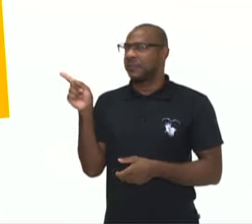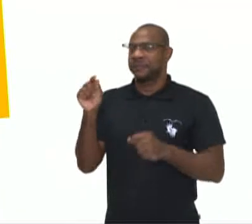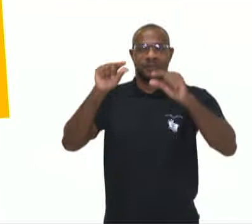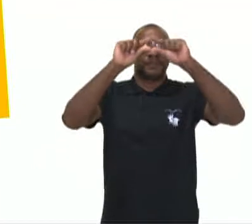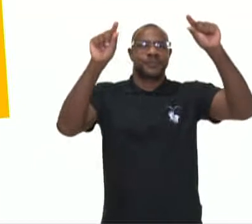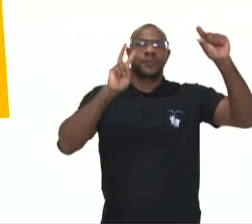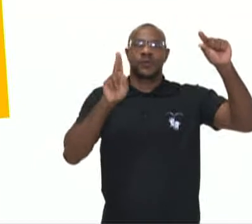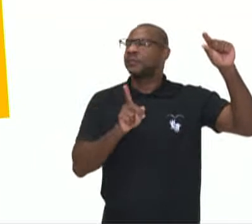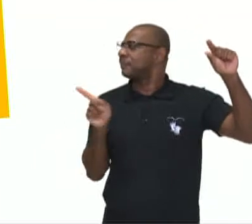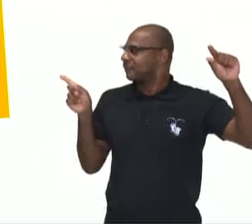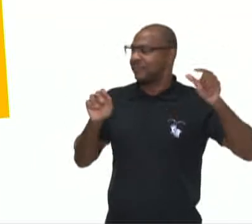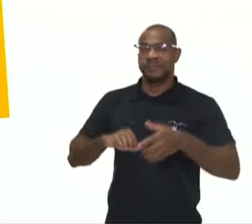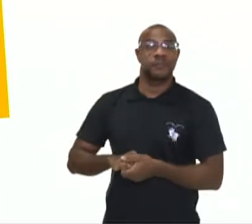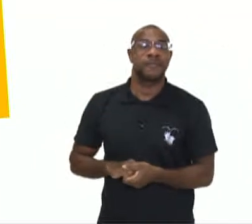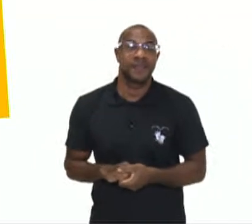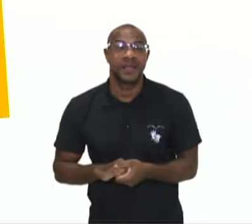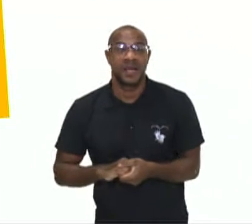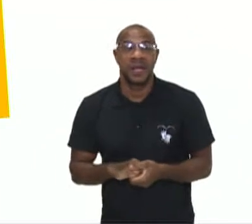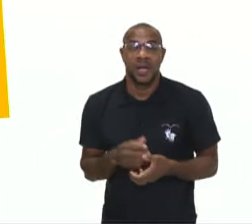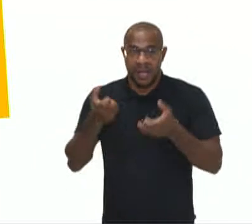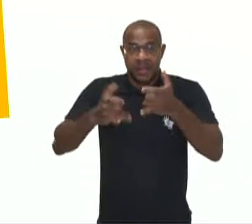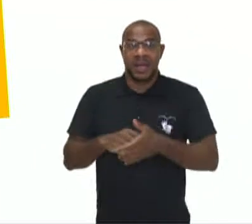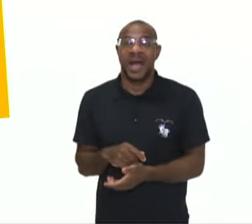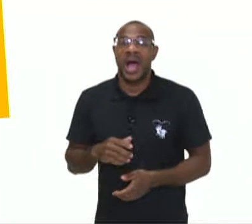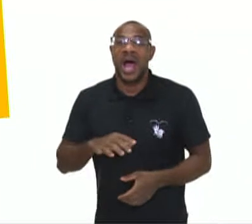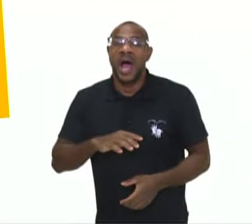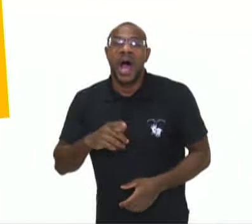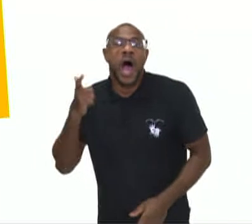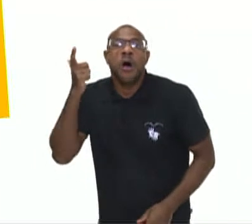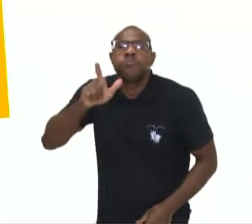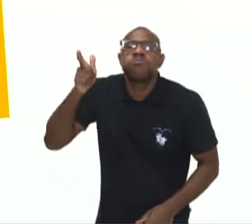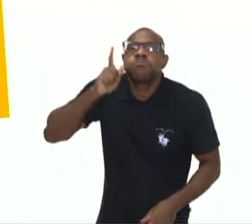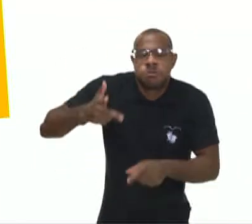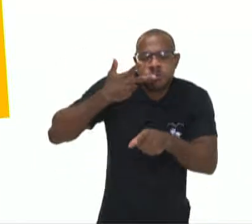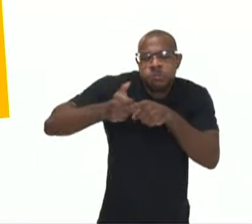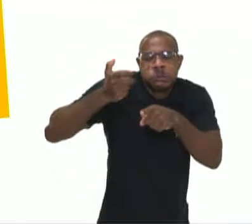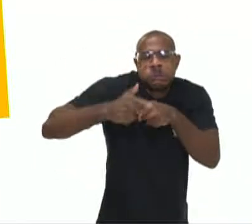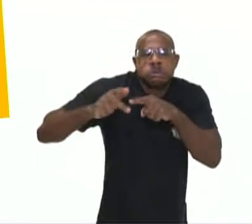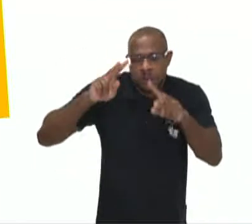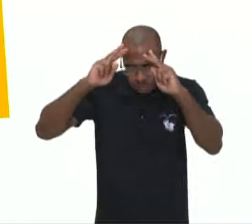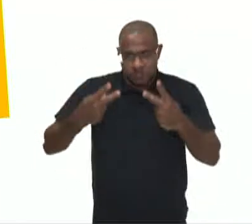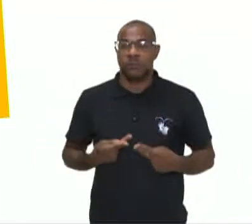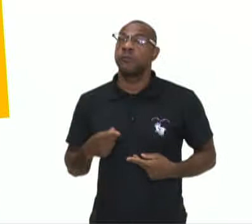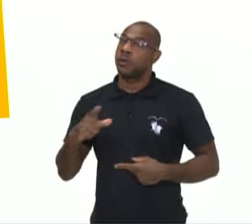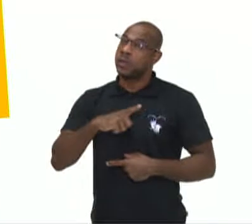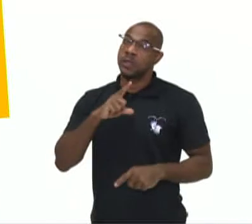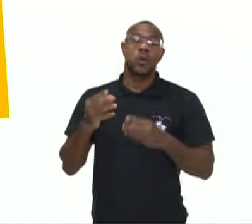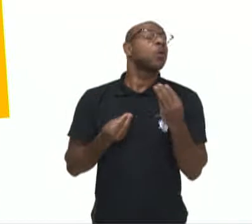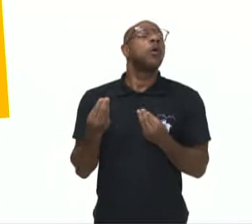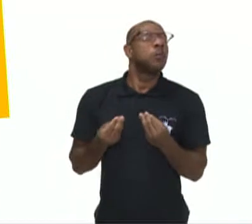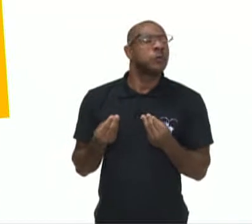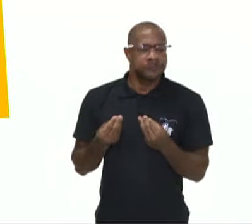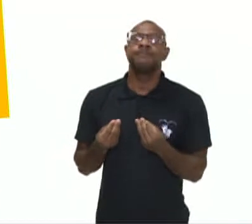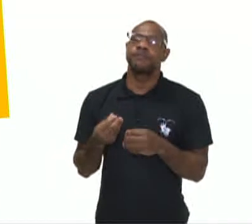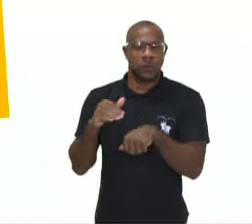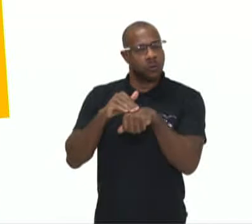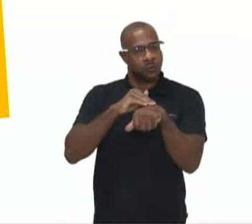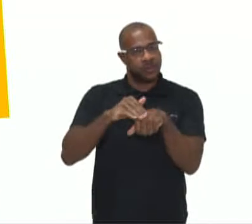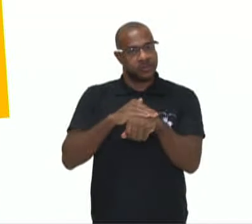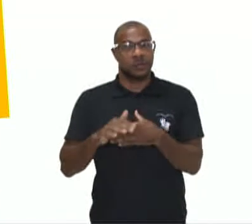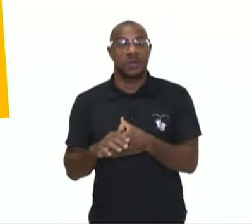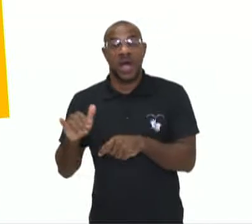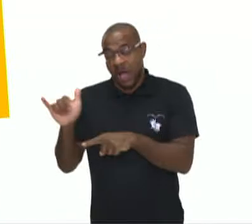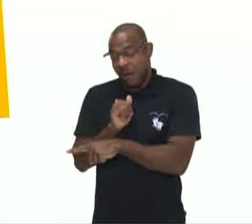seguinte, as grandes conquistas da humanidade foram obtidas conversando e as grandes falhas pela